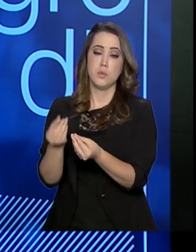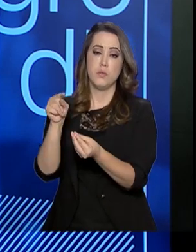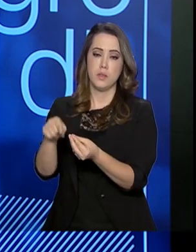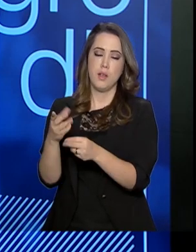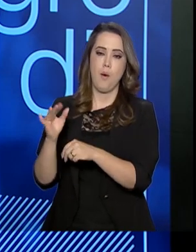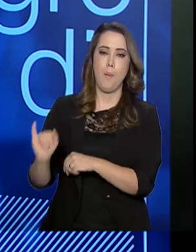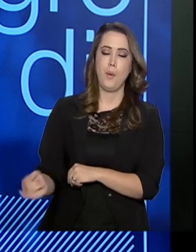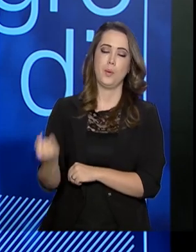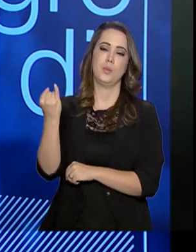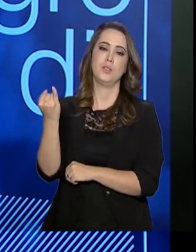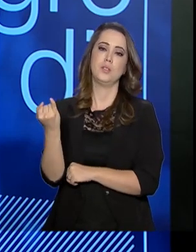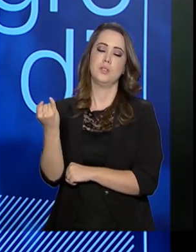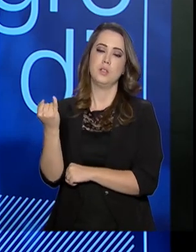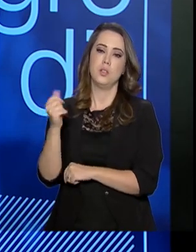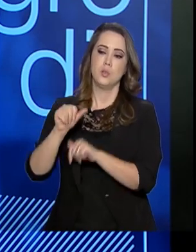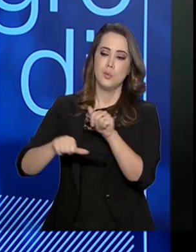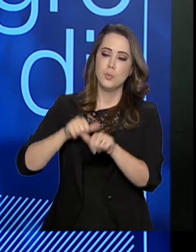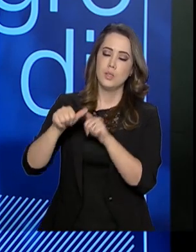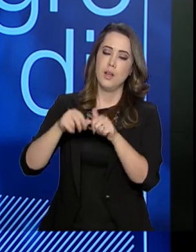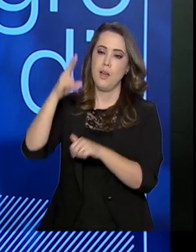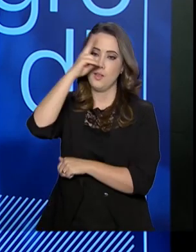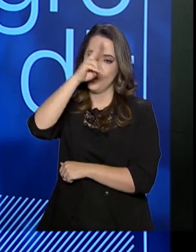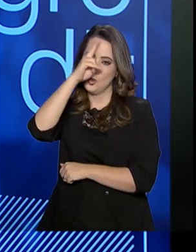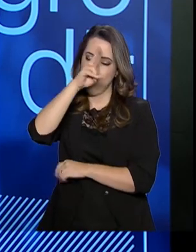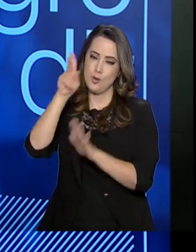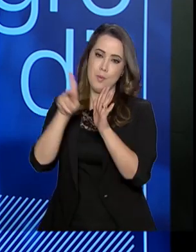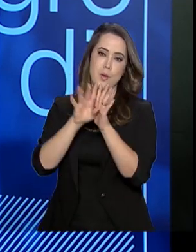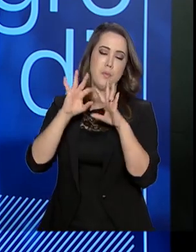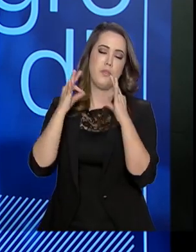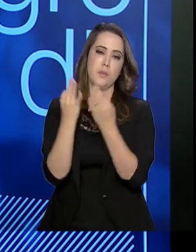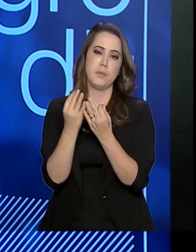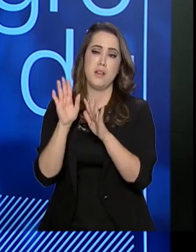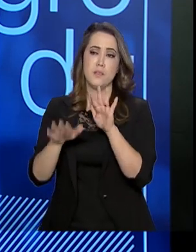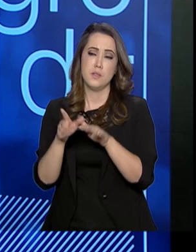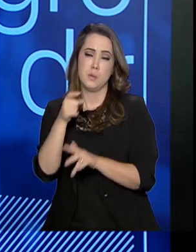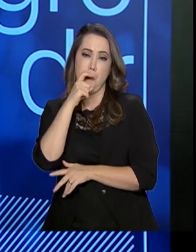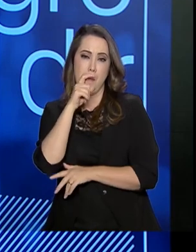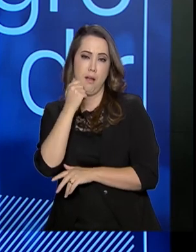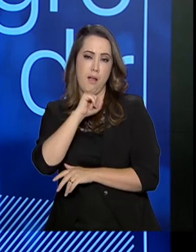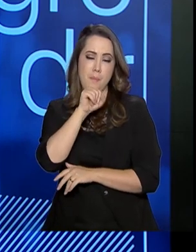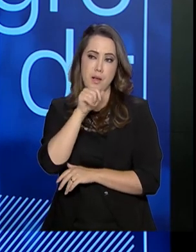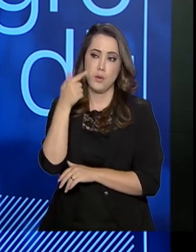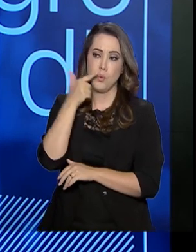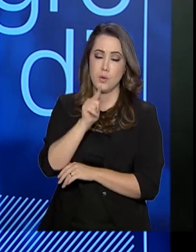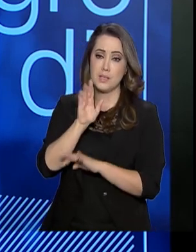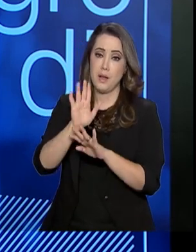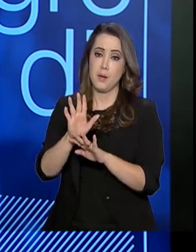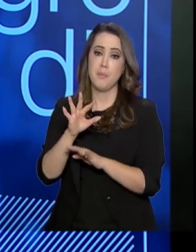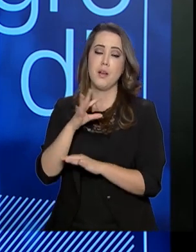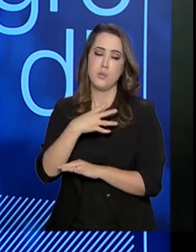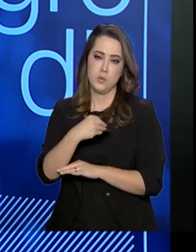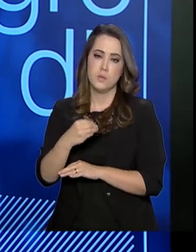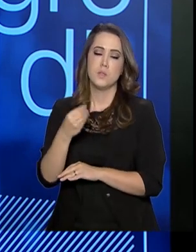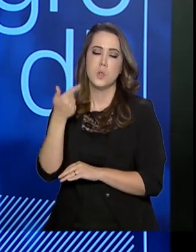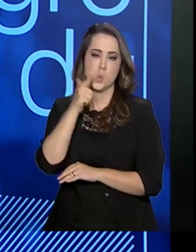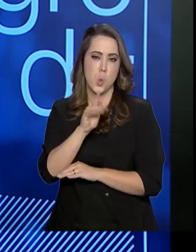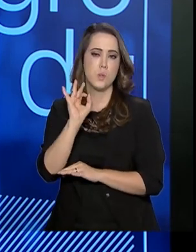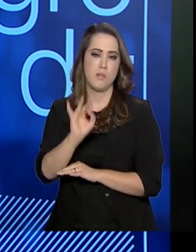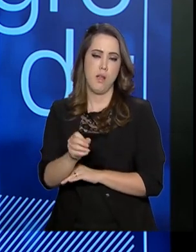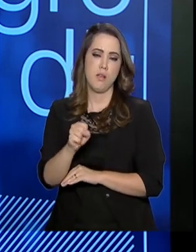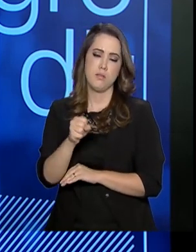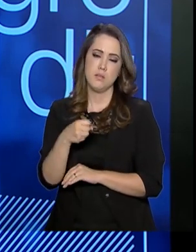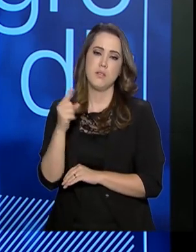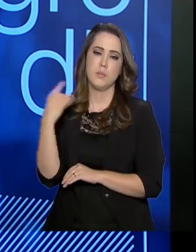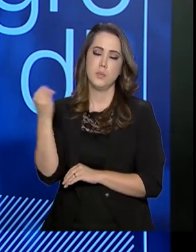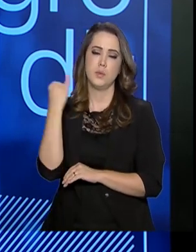eles a oportunidade de eles mudarem a história das suas famílias, que às vezes os pais não conseguem, mas os filhos podem conseguir. Então isso é muito